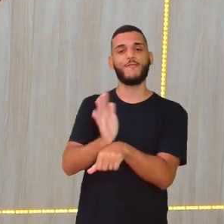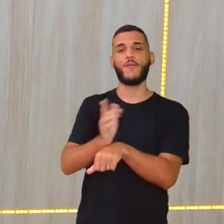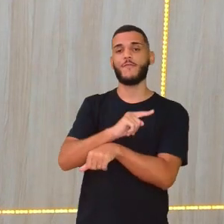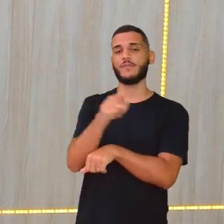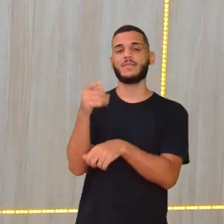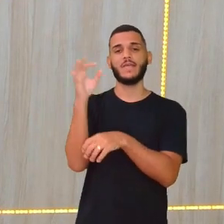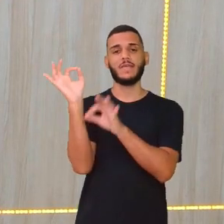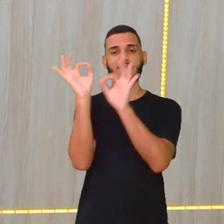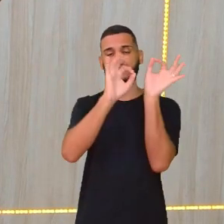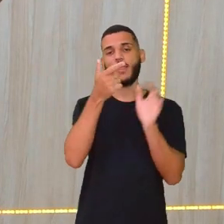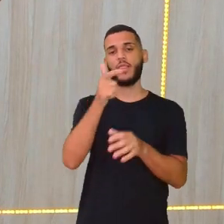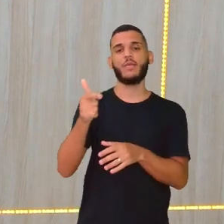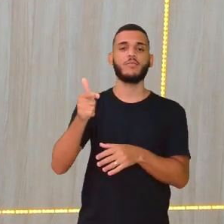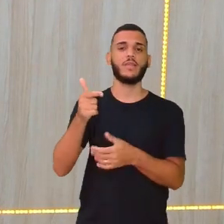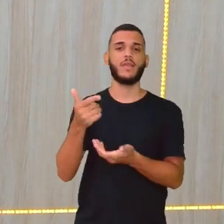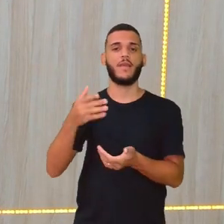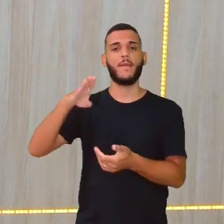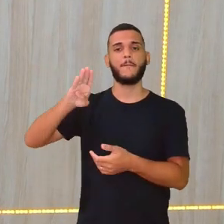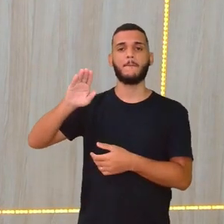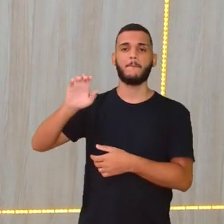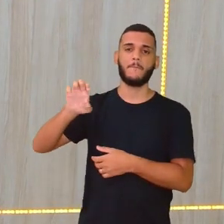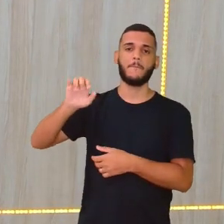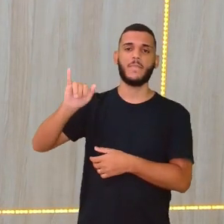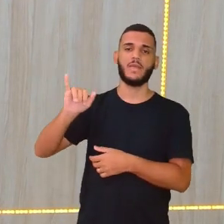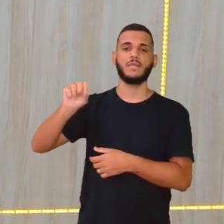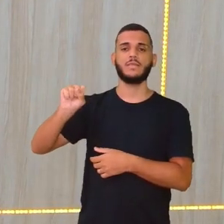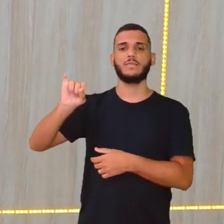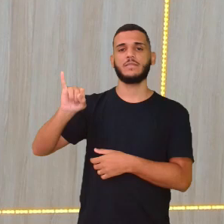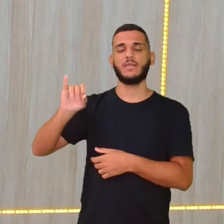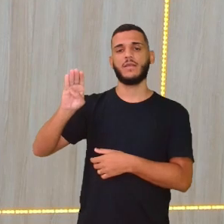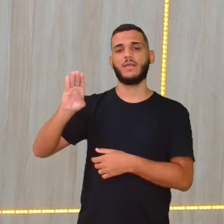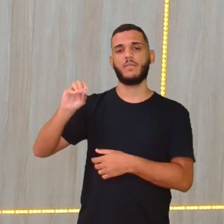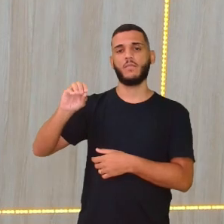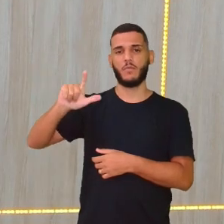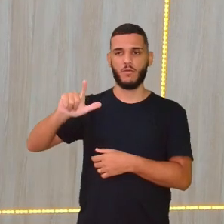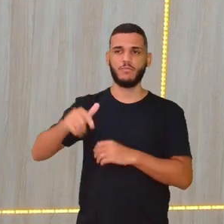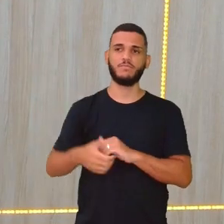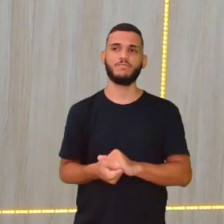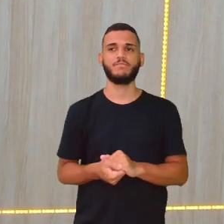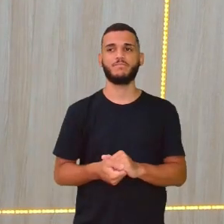de repente, não tem aí o baseball, né? Então, vamos lá.